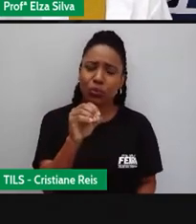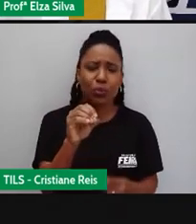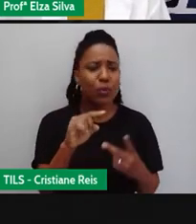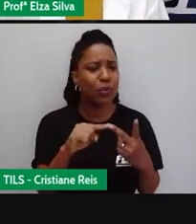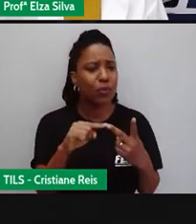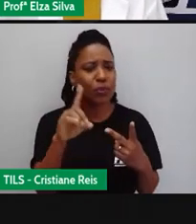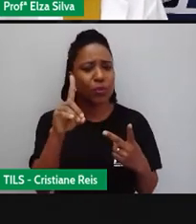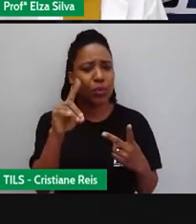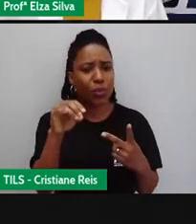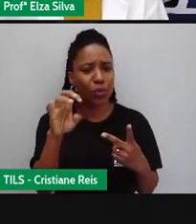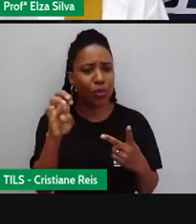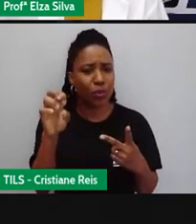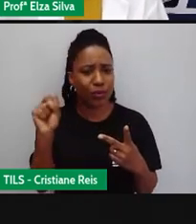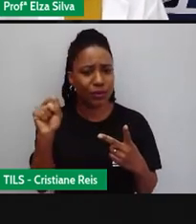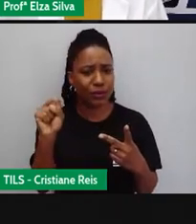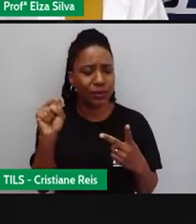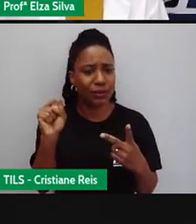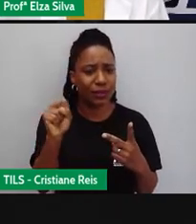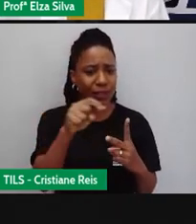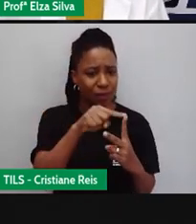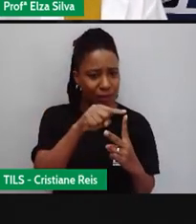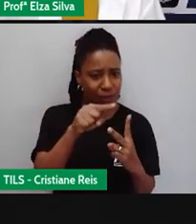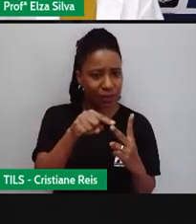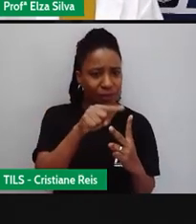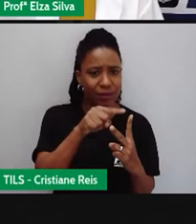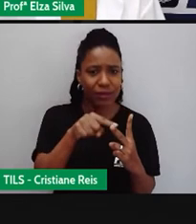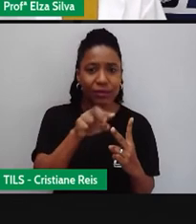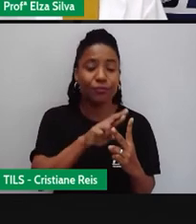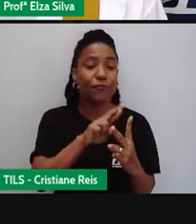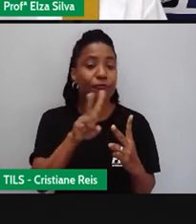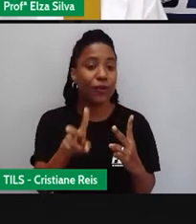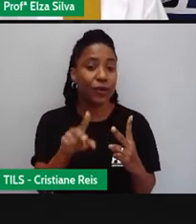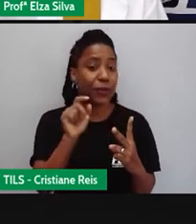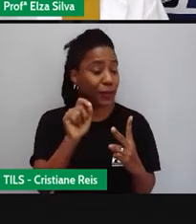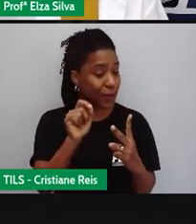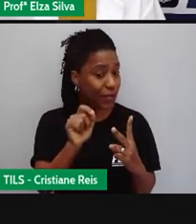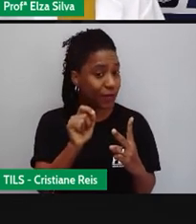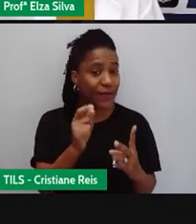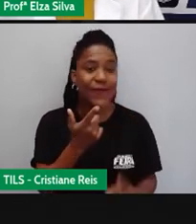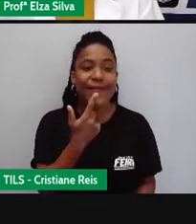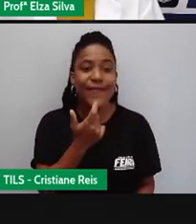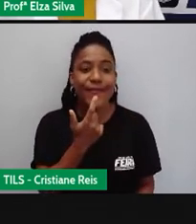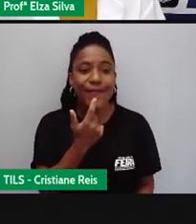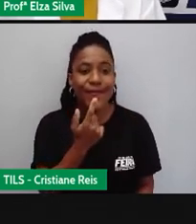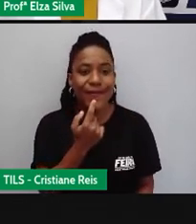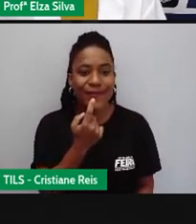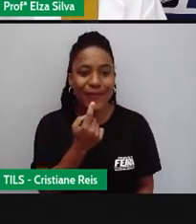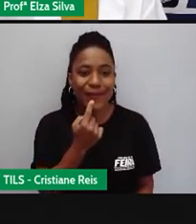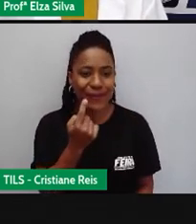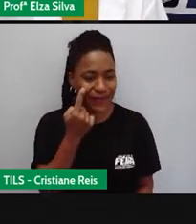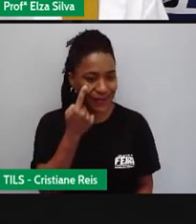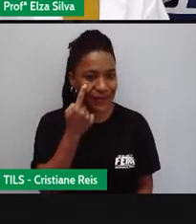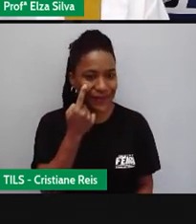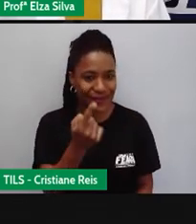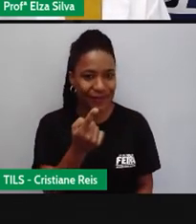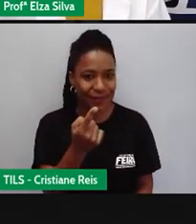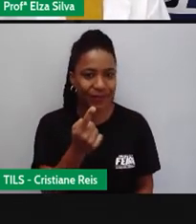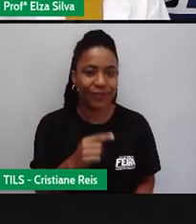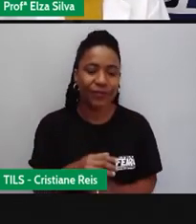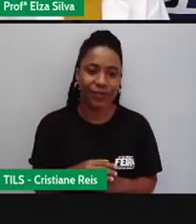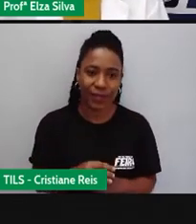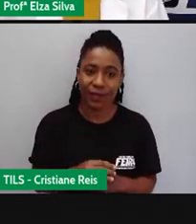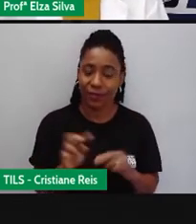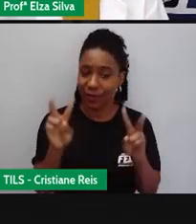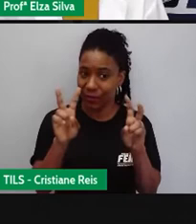Observem os exemplos. Vejam que eu destaquei de vermelho para chamar a atenção de vocês. Do you like